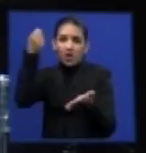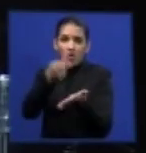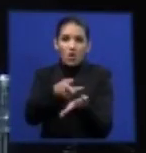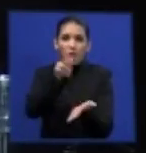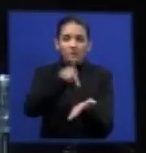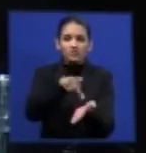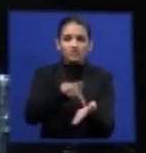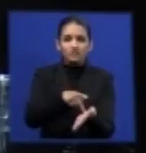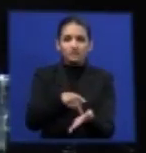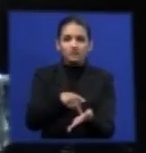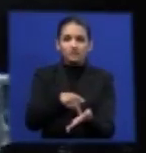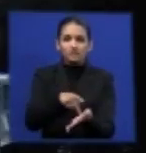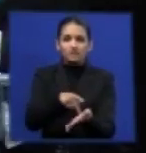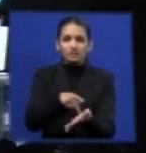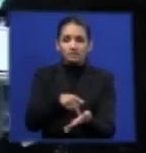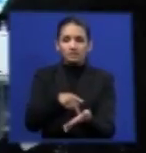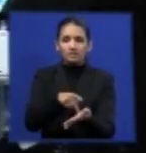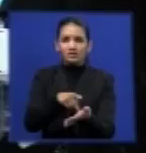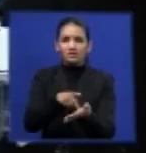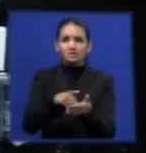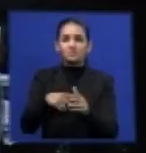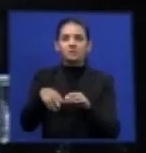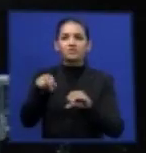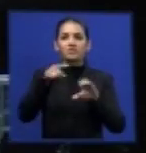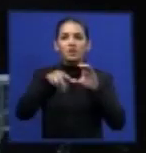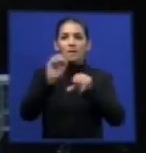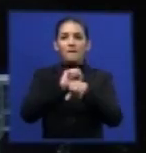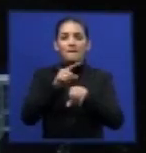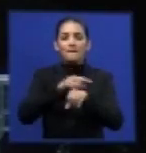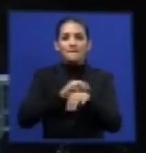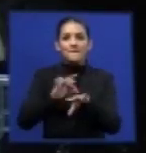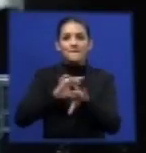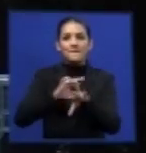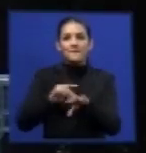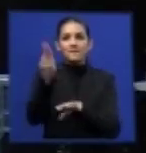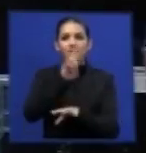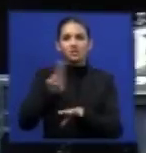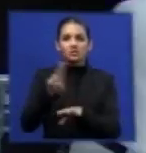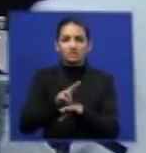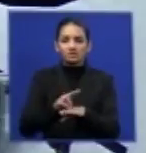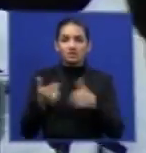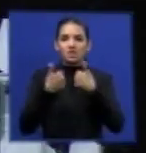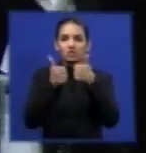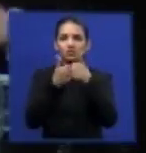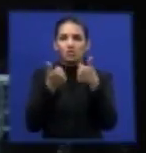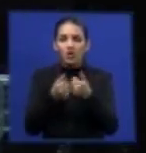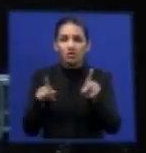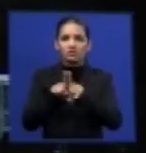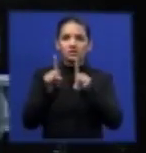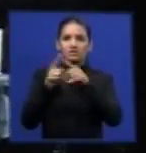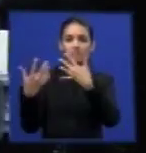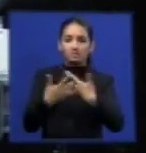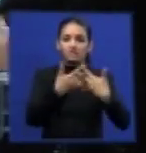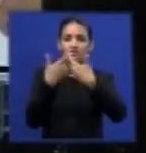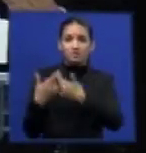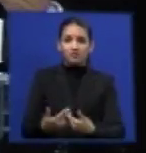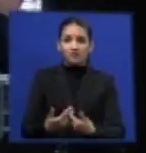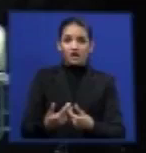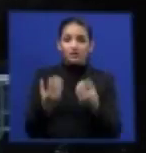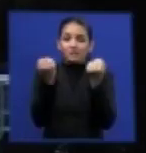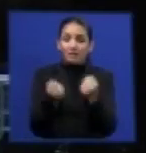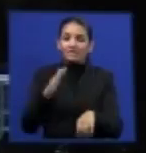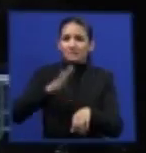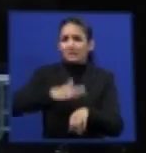carcaças para ônibus e caminhões, que pesam cada um várias, várias, várias vezes